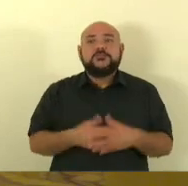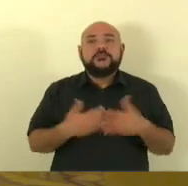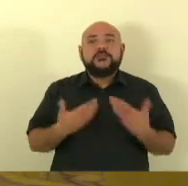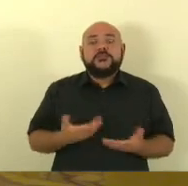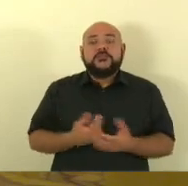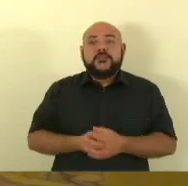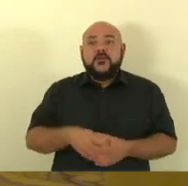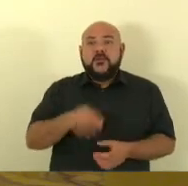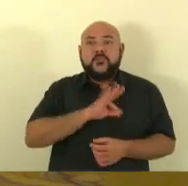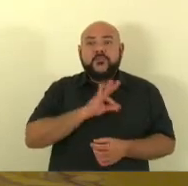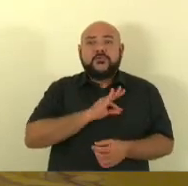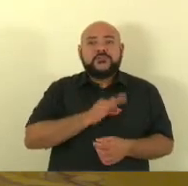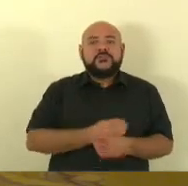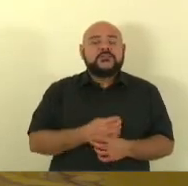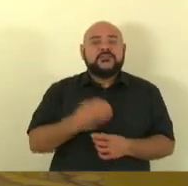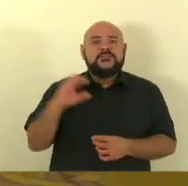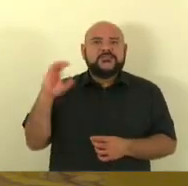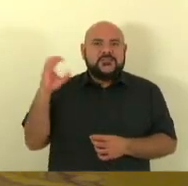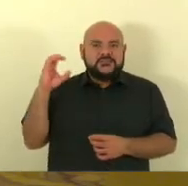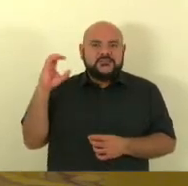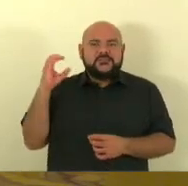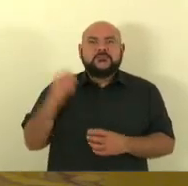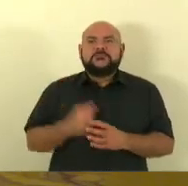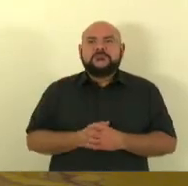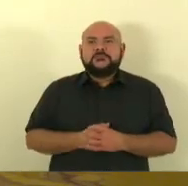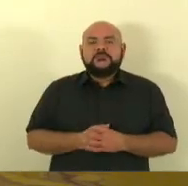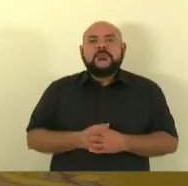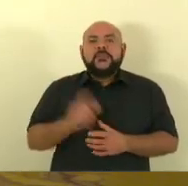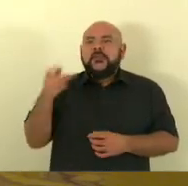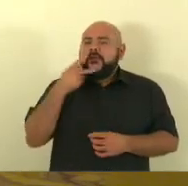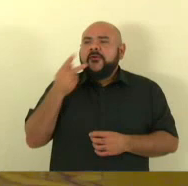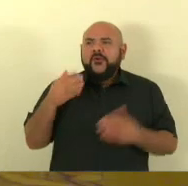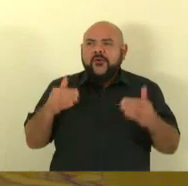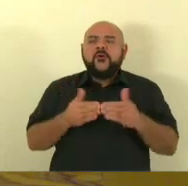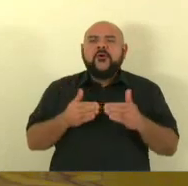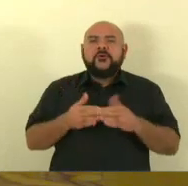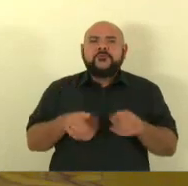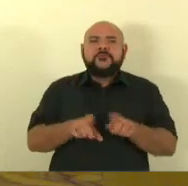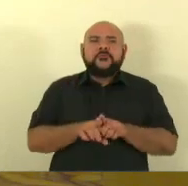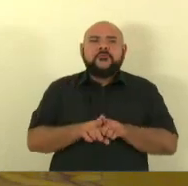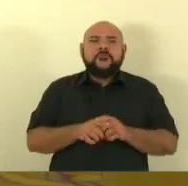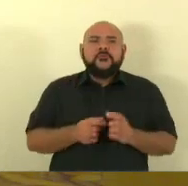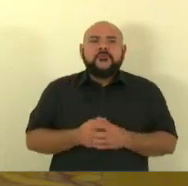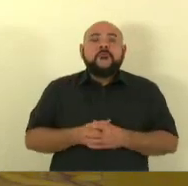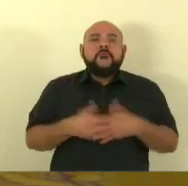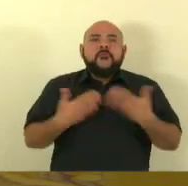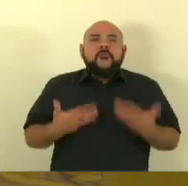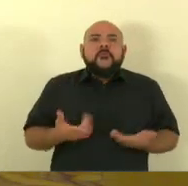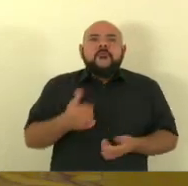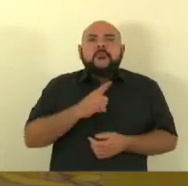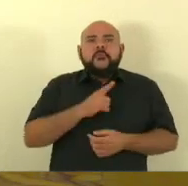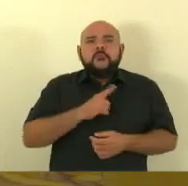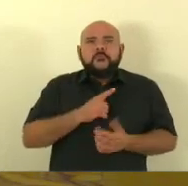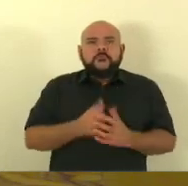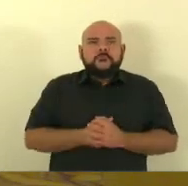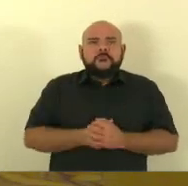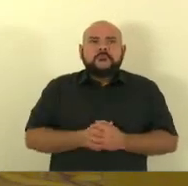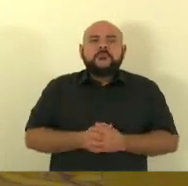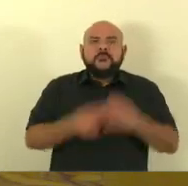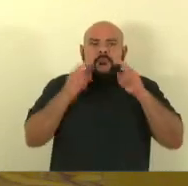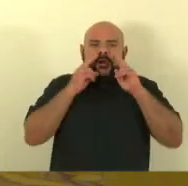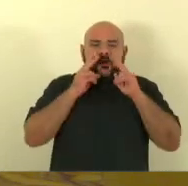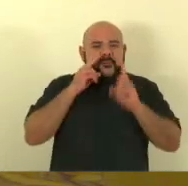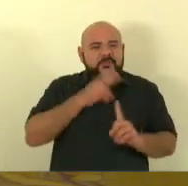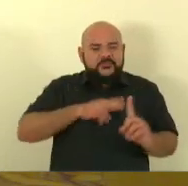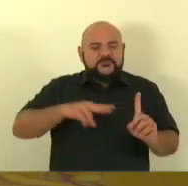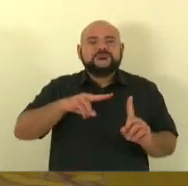polícia científica já deu esse parecer e tem né essa visão também